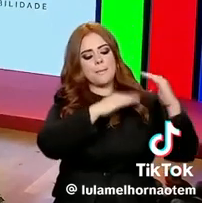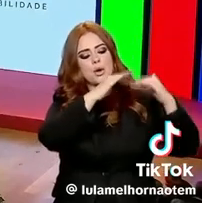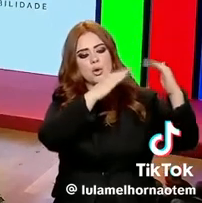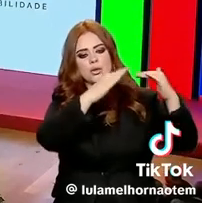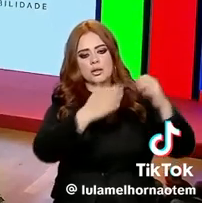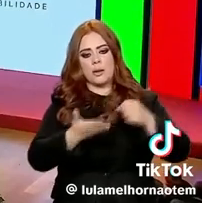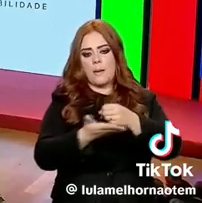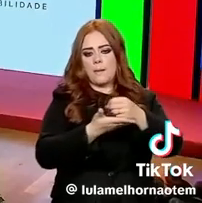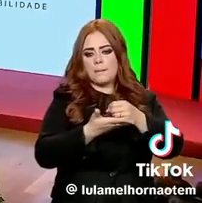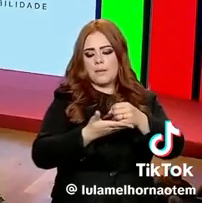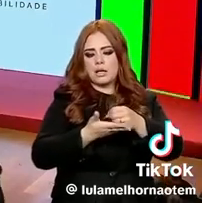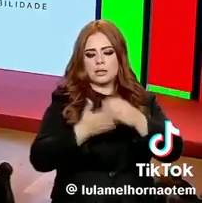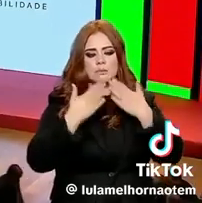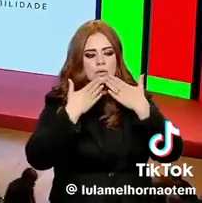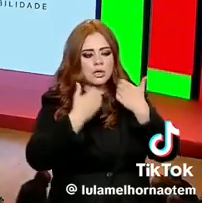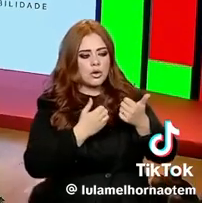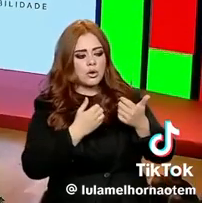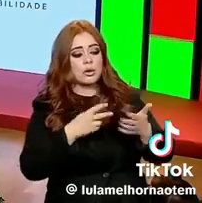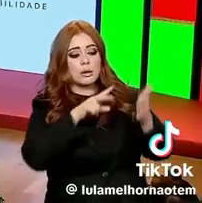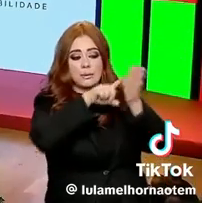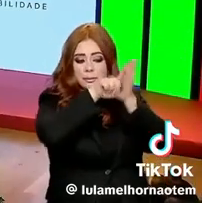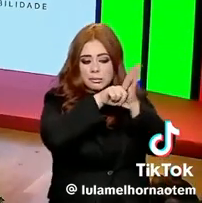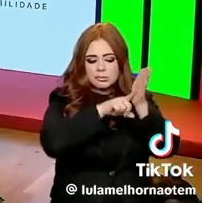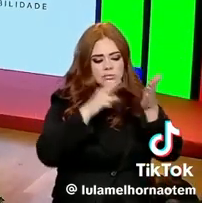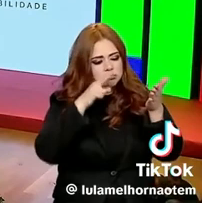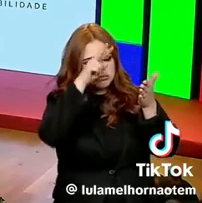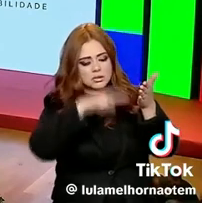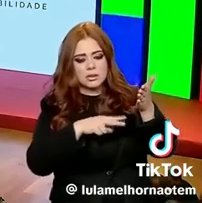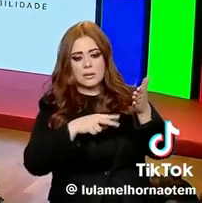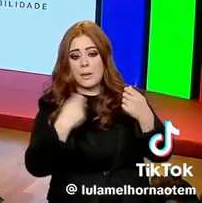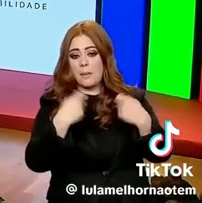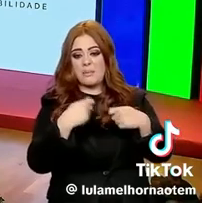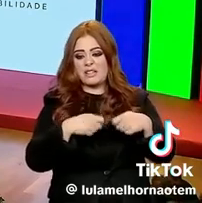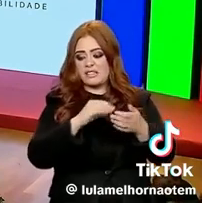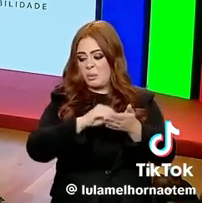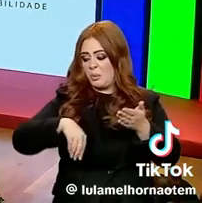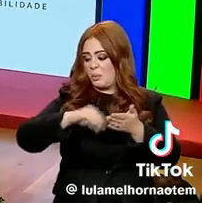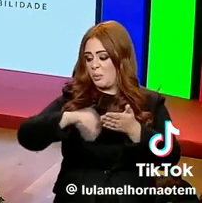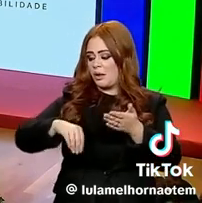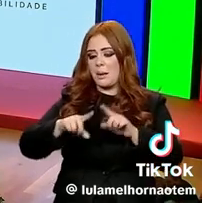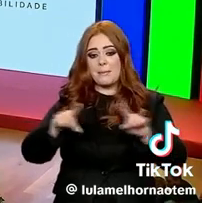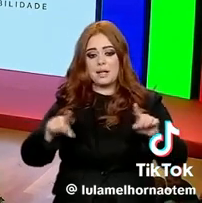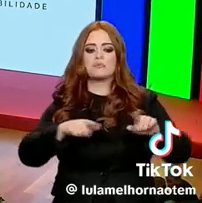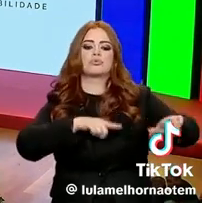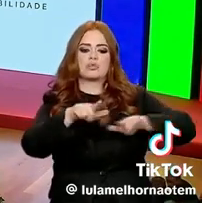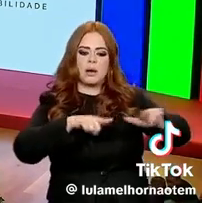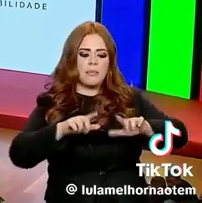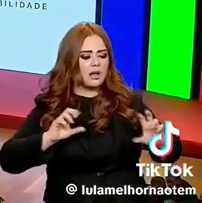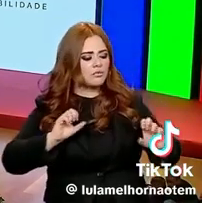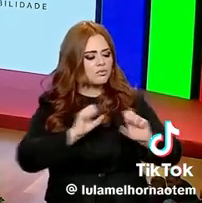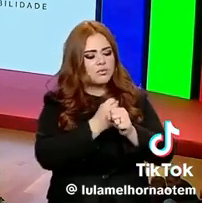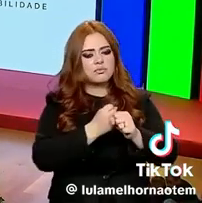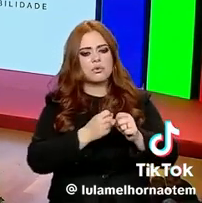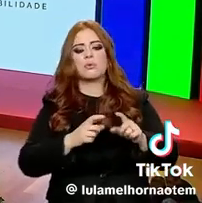com estabilidade, previsibilidade, sem tirar coisa do colete, mas com trabalho, reformas,